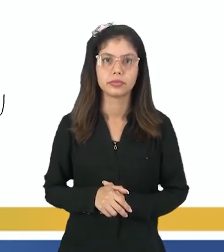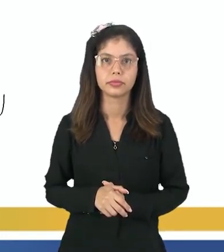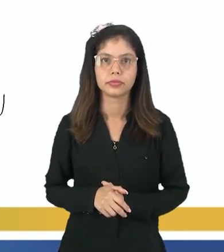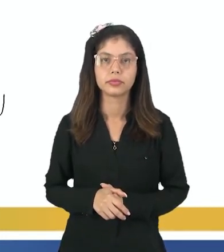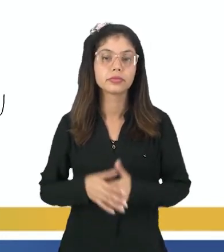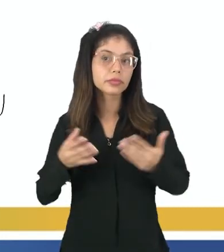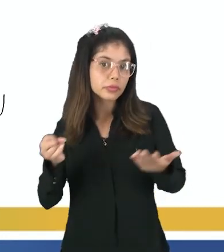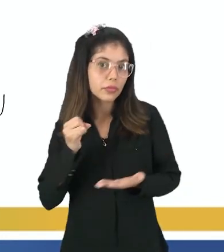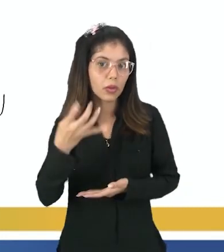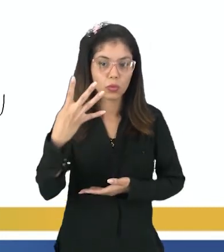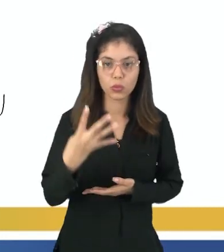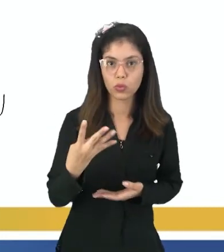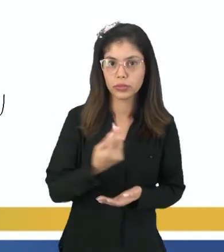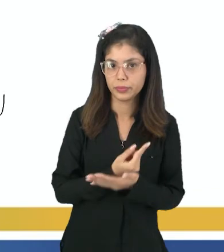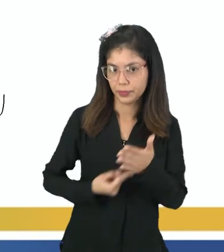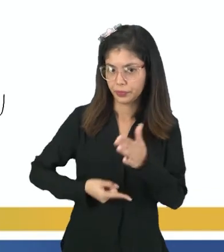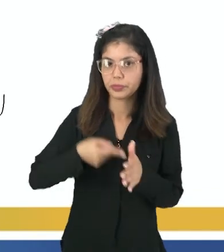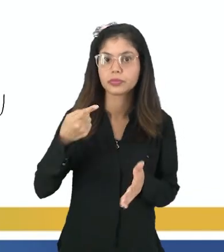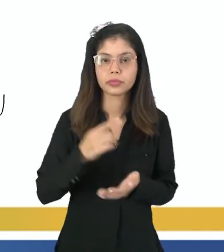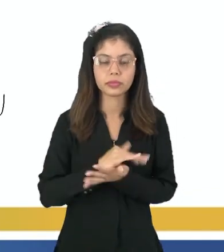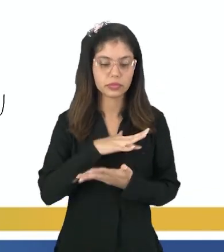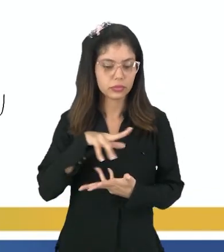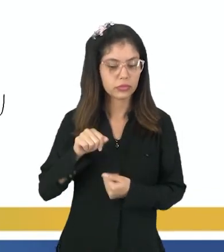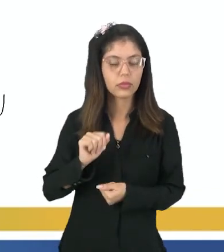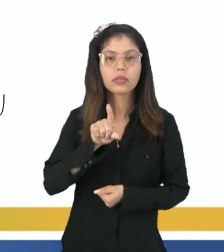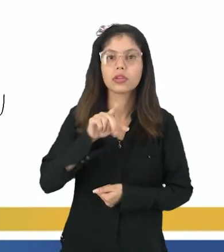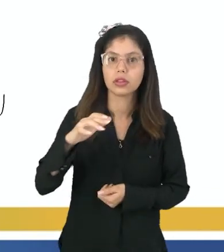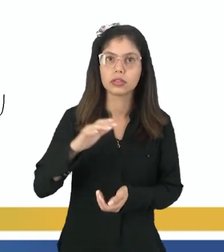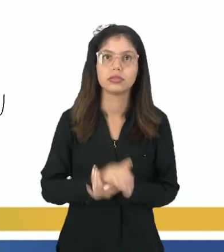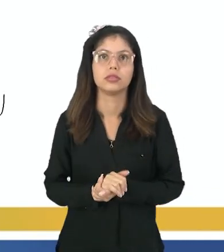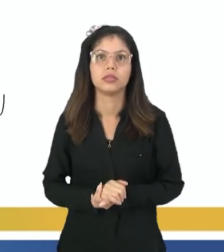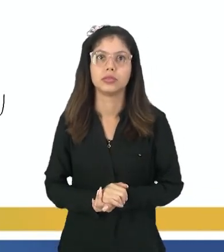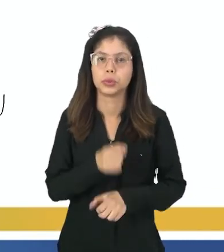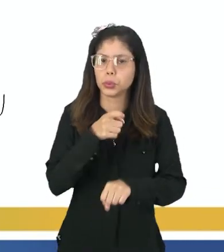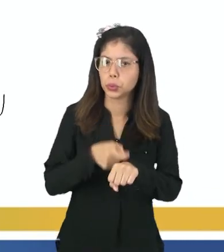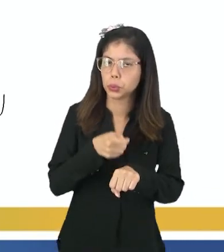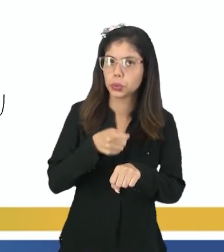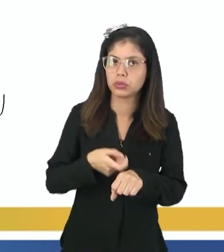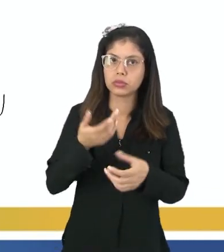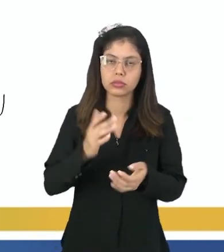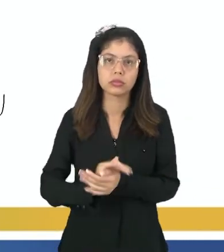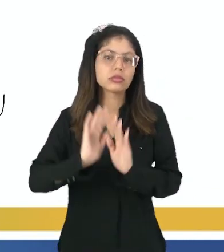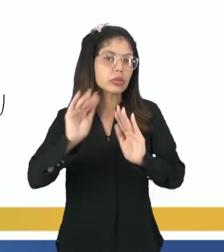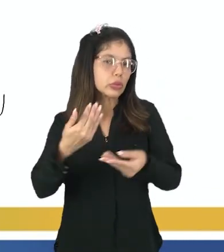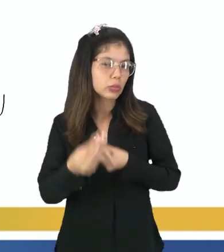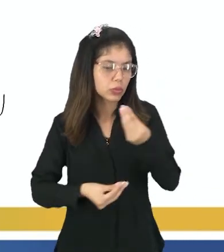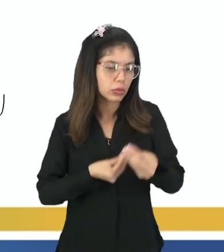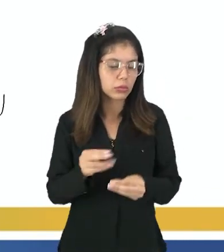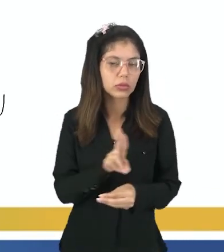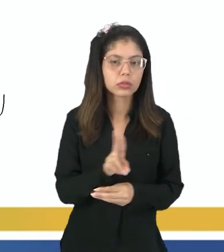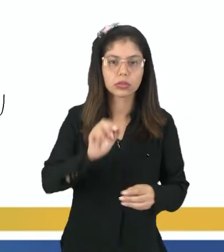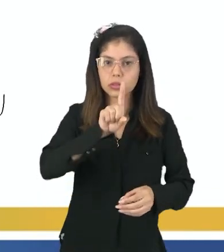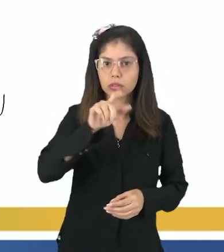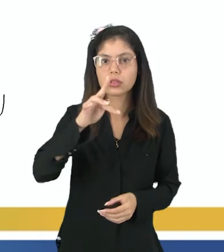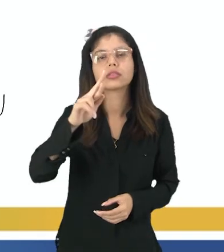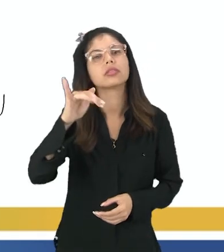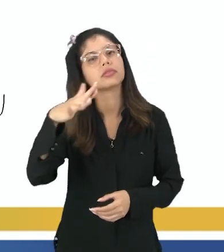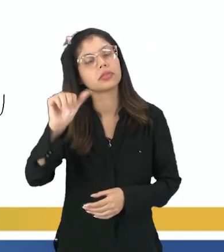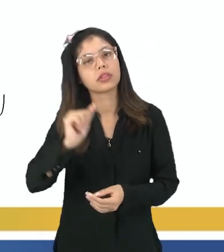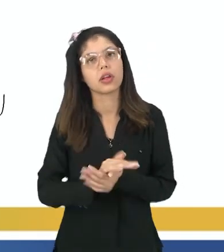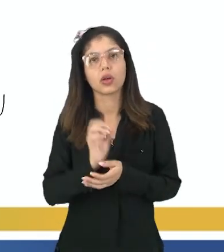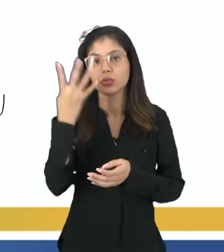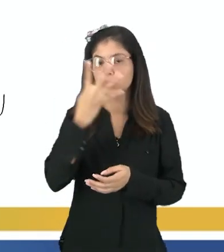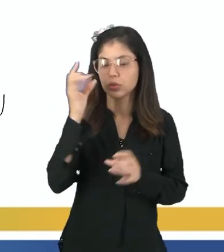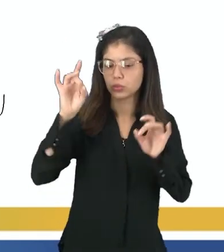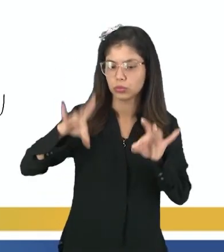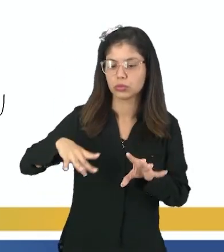Se os quatro primeiros planetas são classificados como rochosos, como podemos classificar os quatro